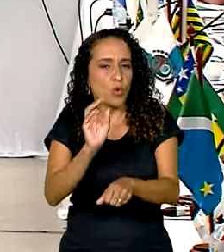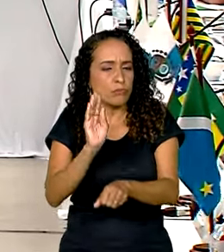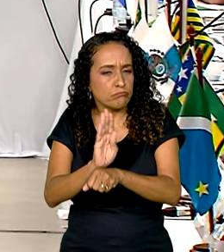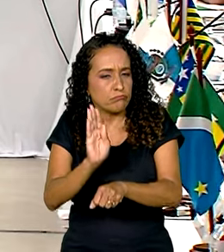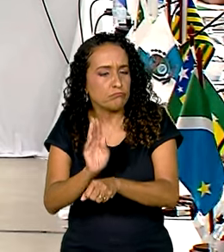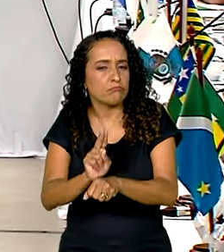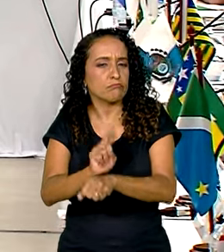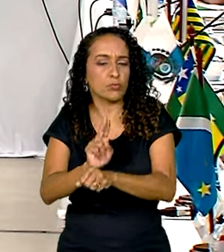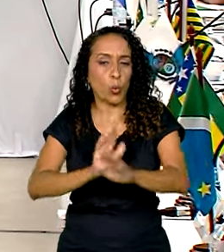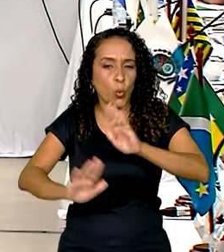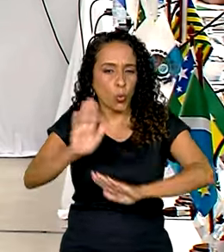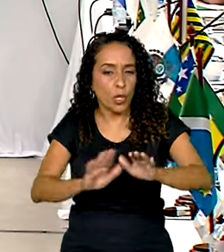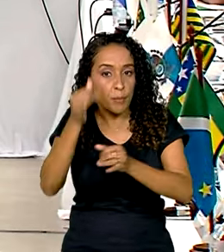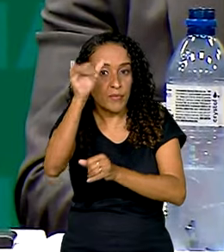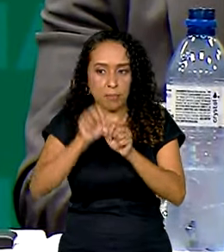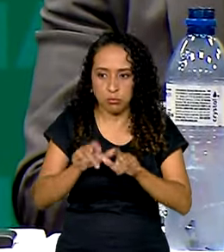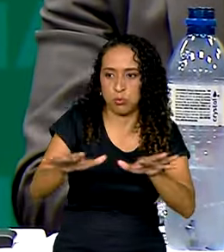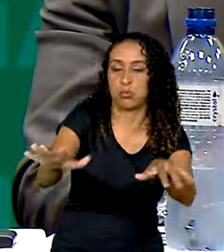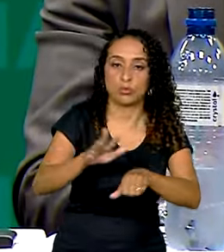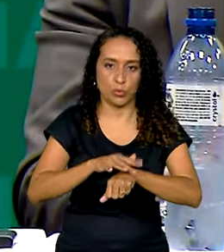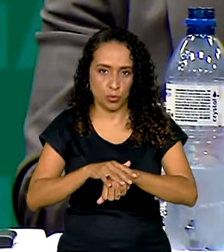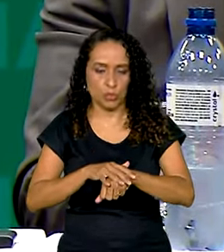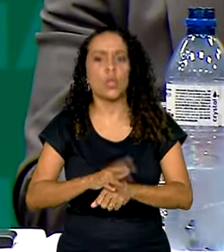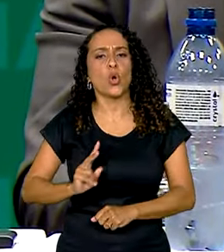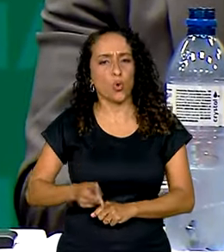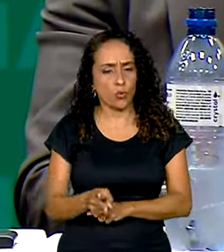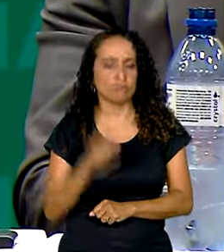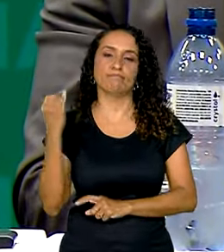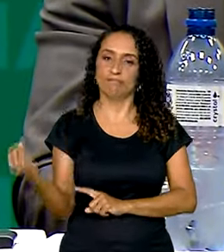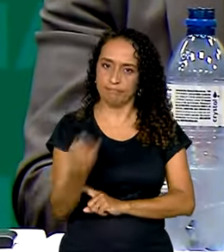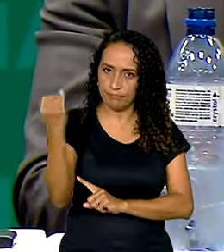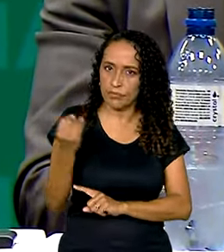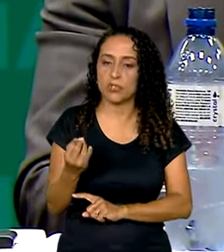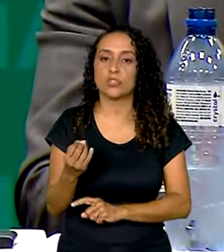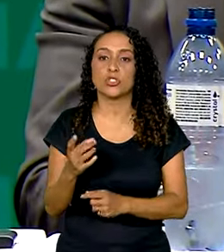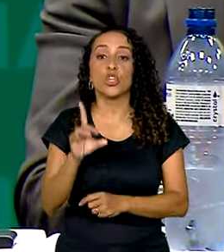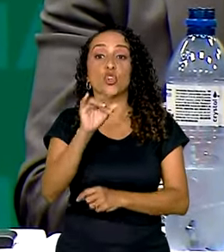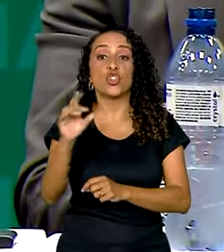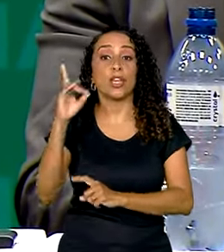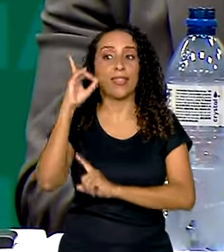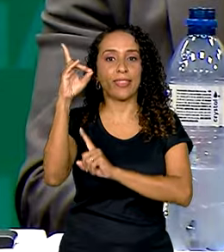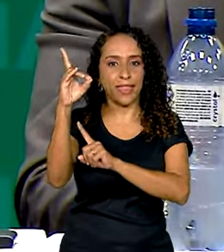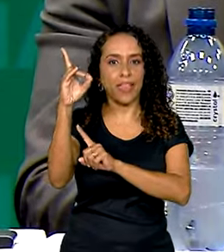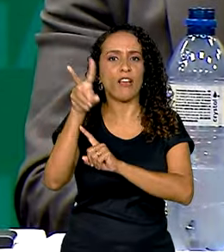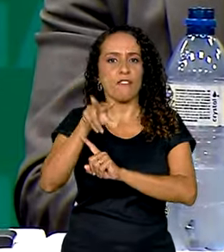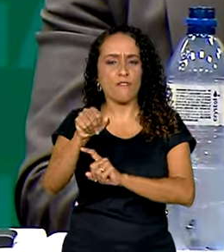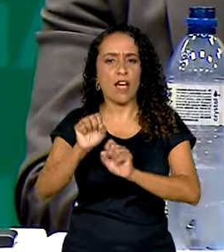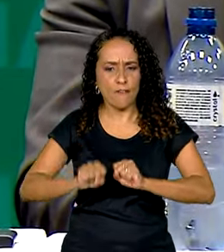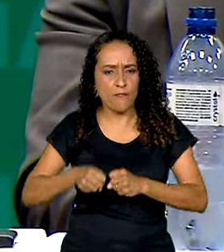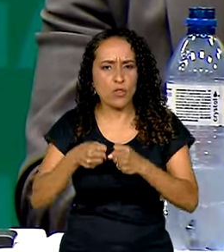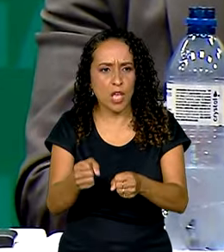evitar a disseminação da doença. Continua sendo importantíssimo, e o Dia D vai reforçar isso, o controle dos